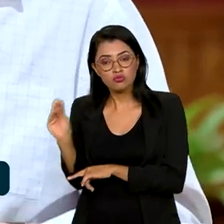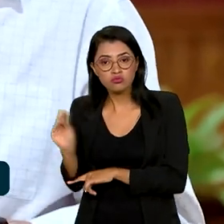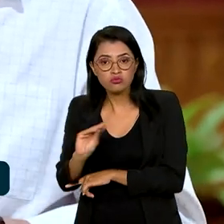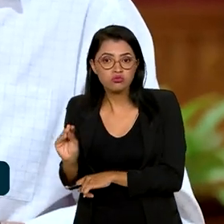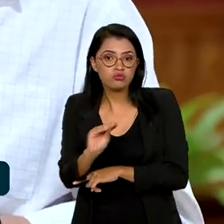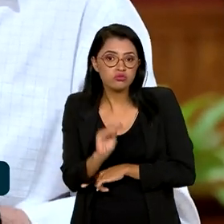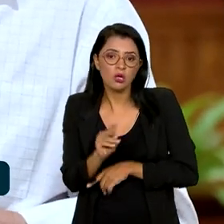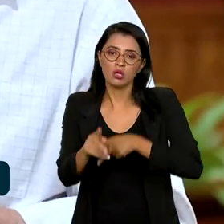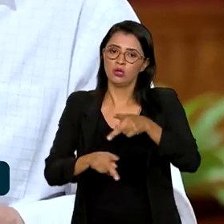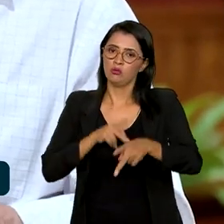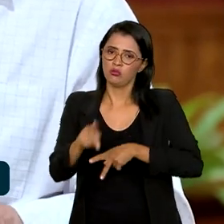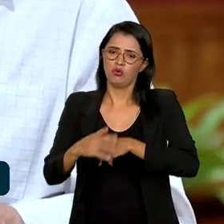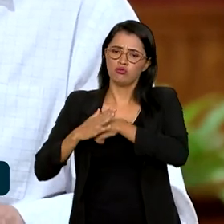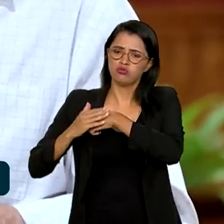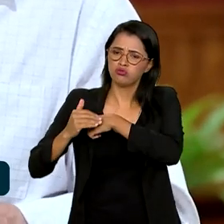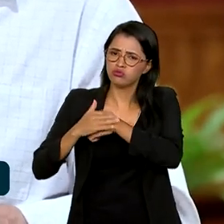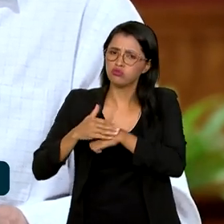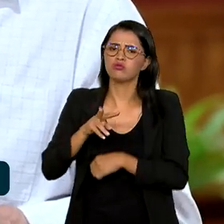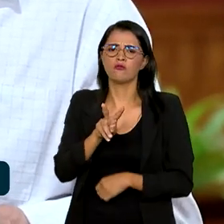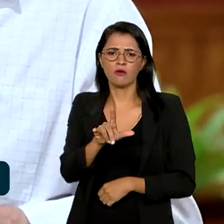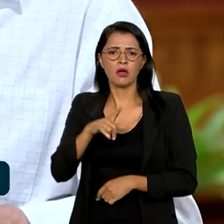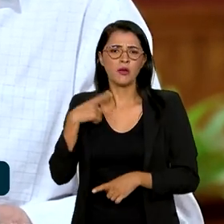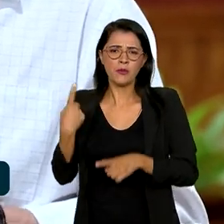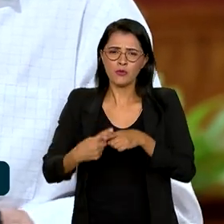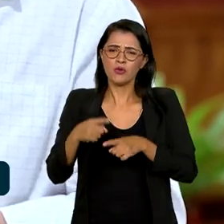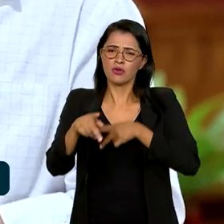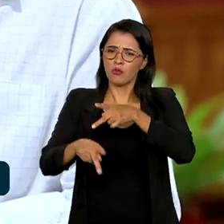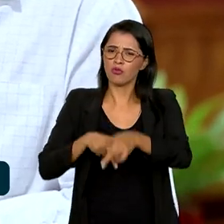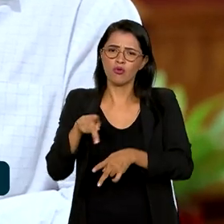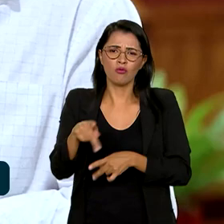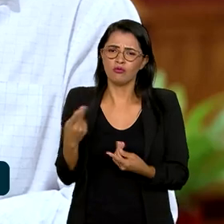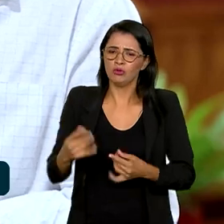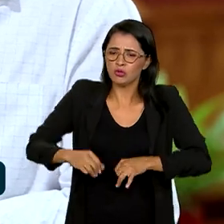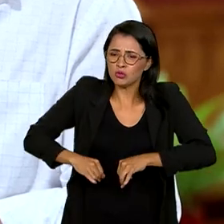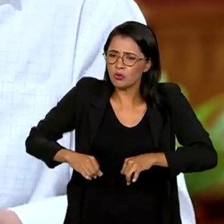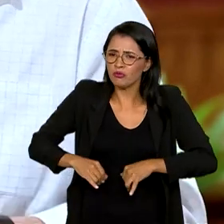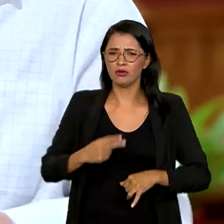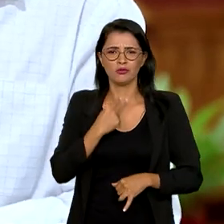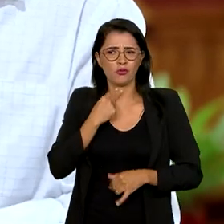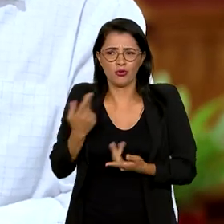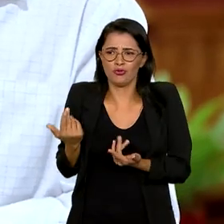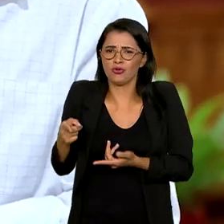do povo com muito carinho, porque o povo não pode sofrer do jeito que está sofrendo.